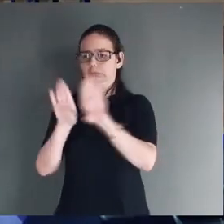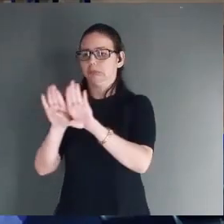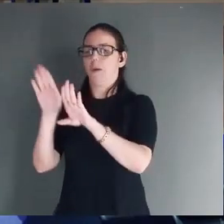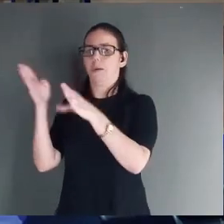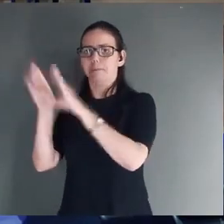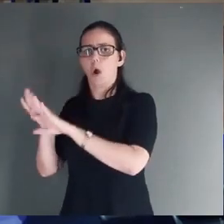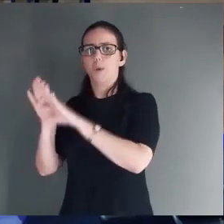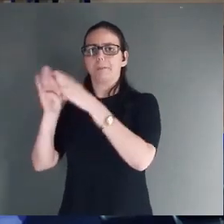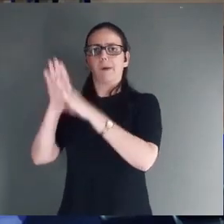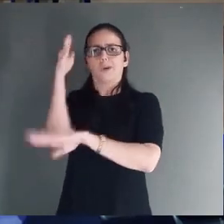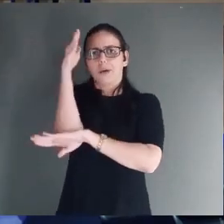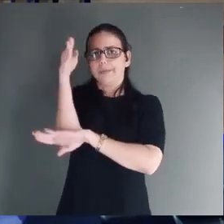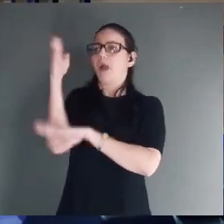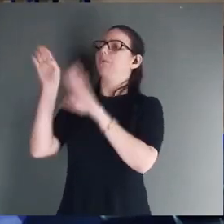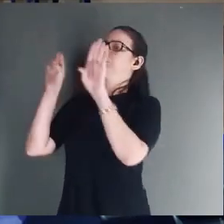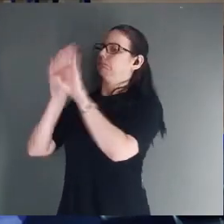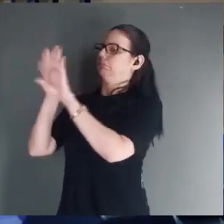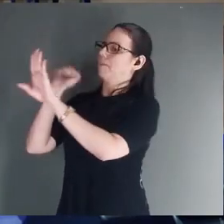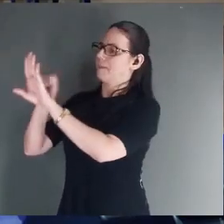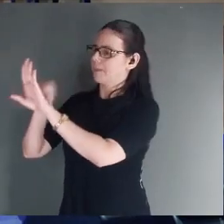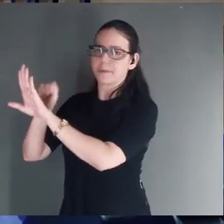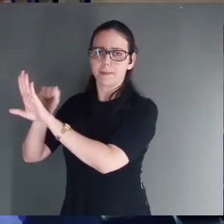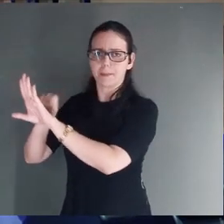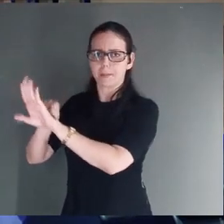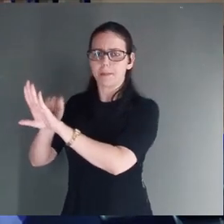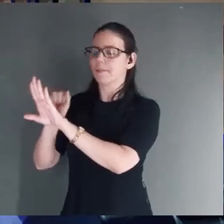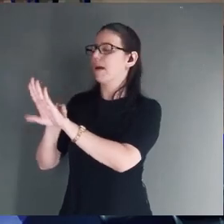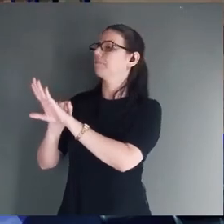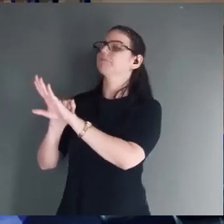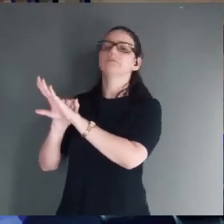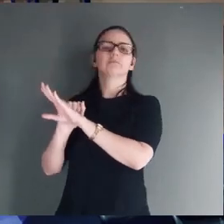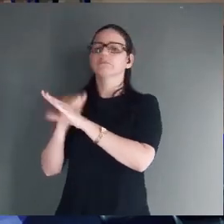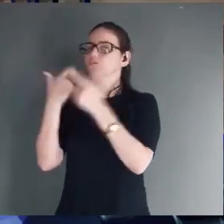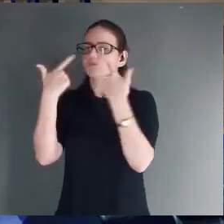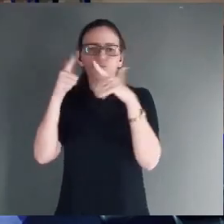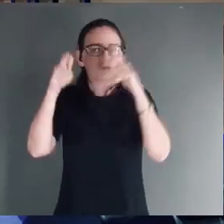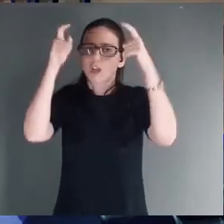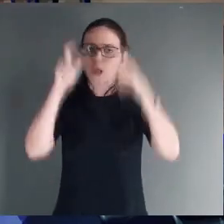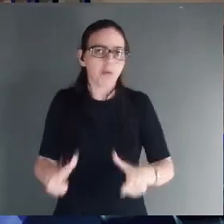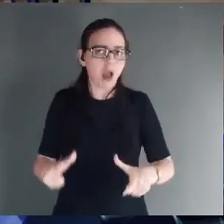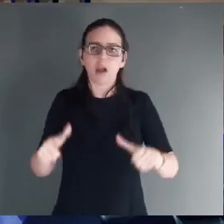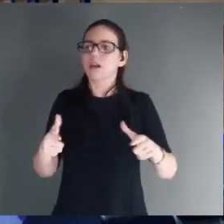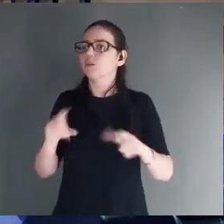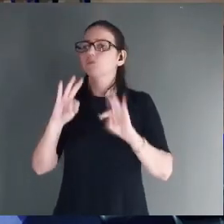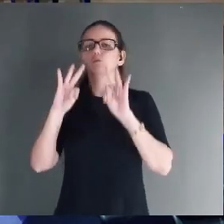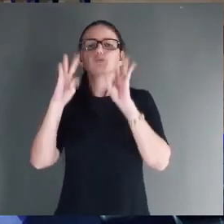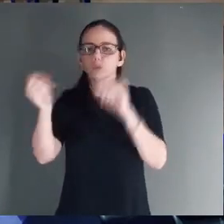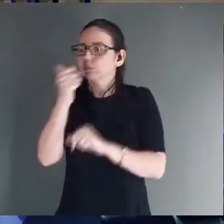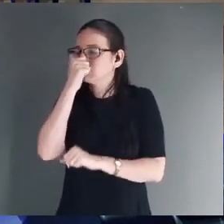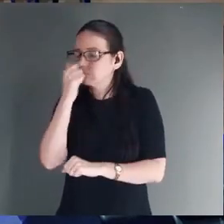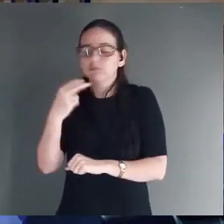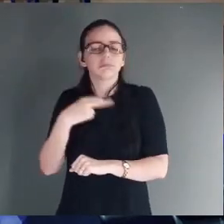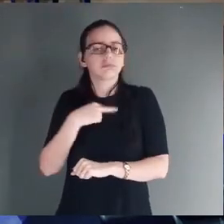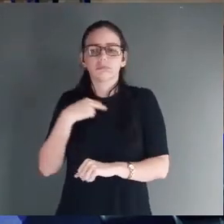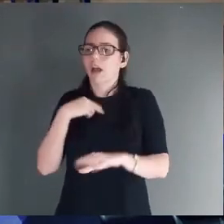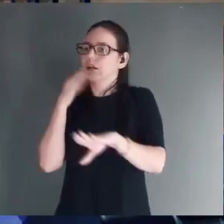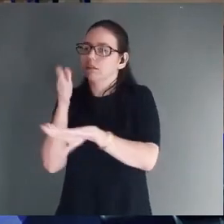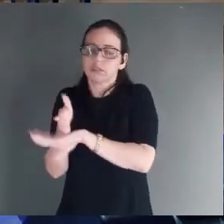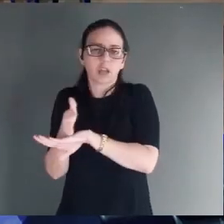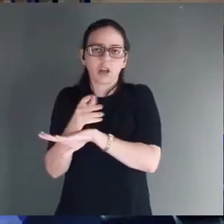não havia lugar. Em todas as pousadas, não havia lugar. Não havia lugar para ele